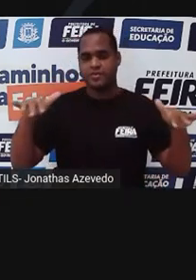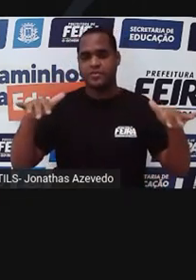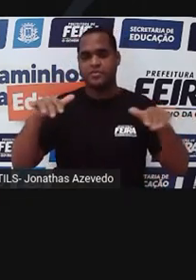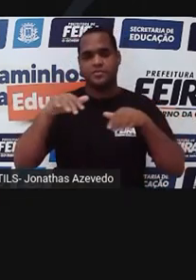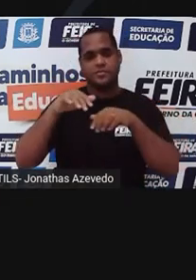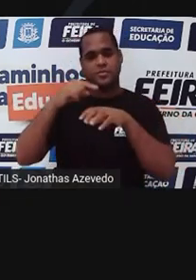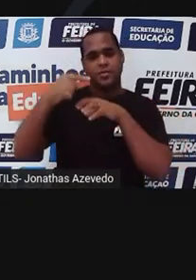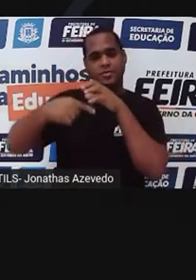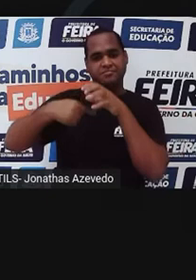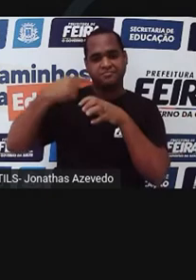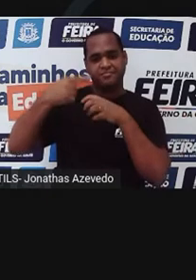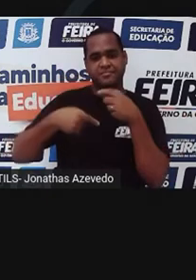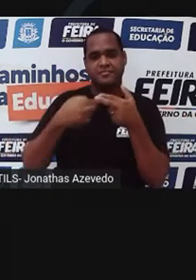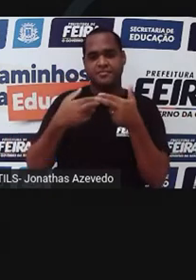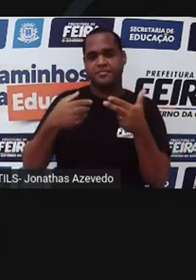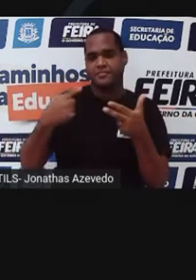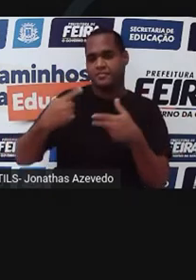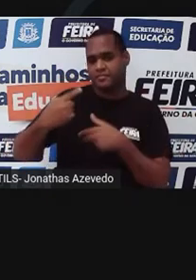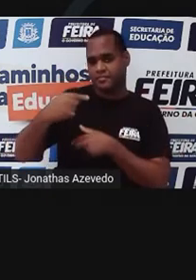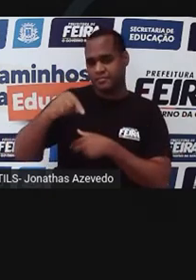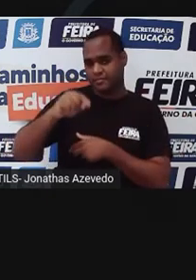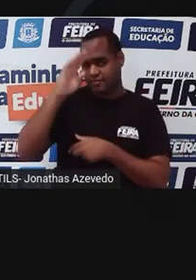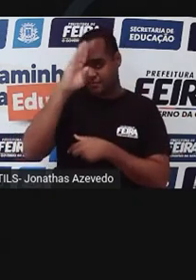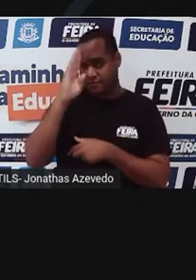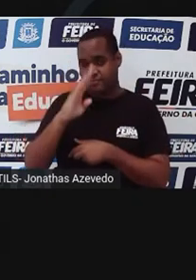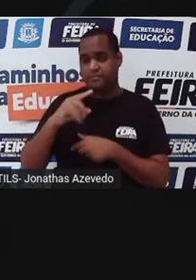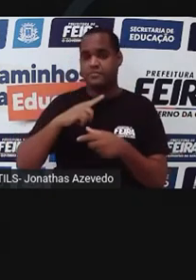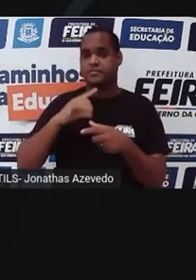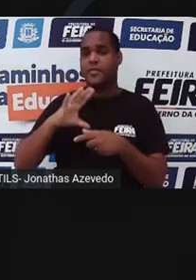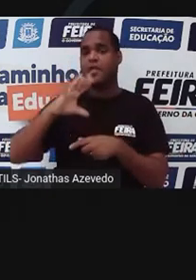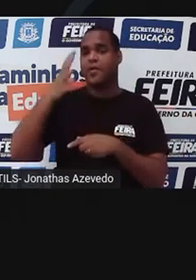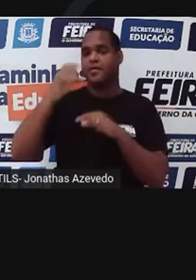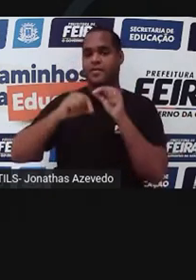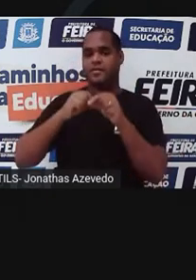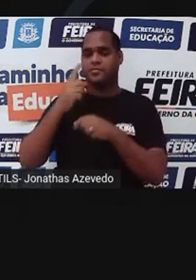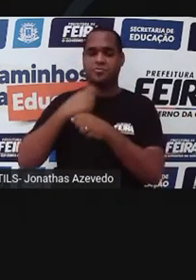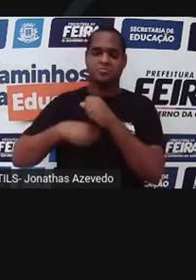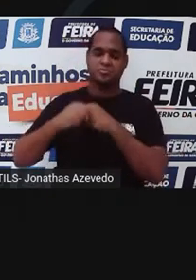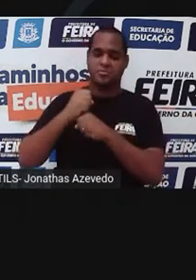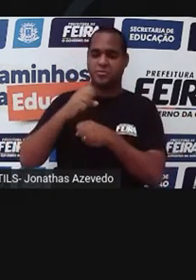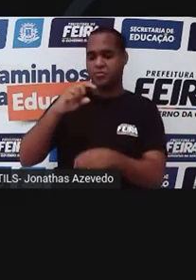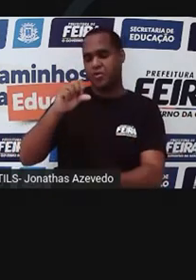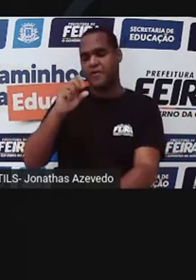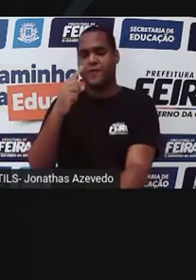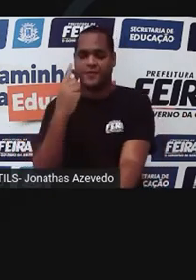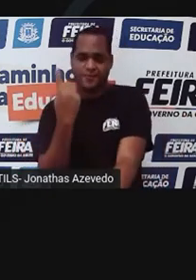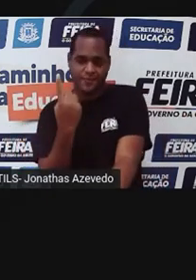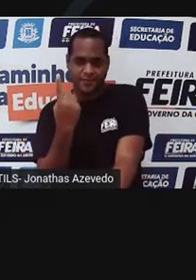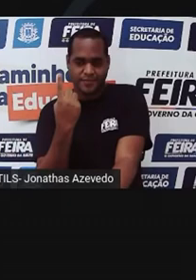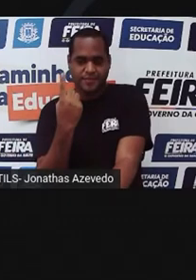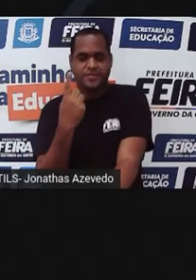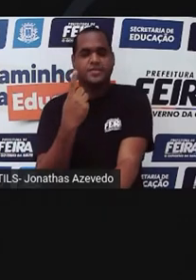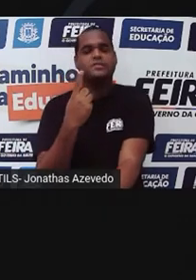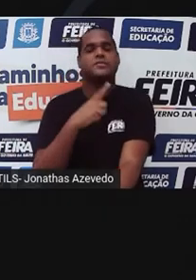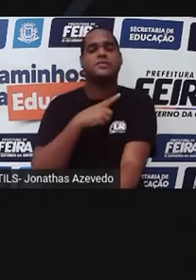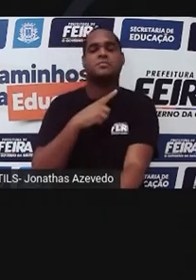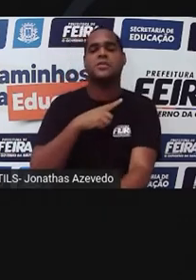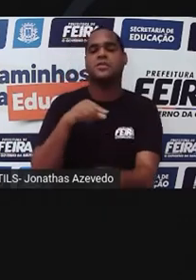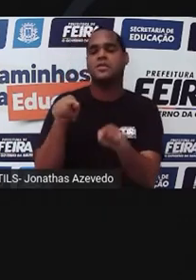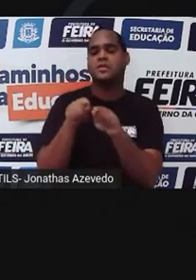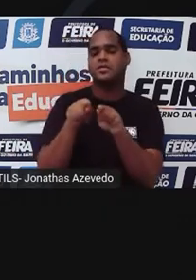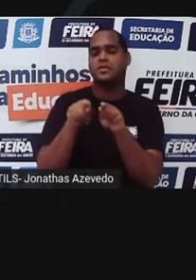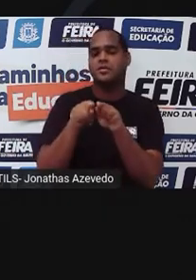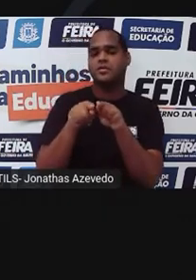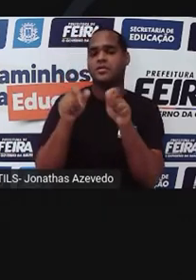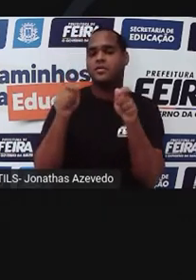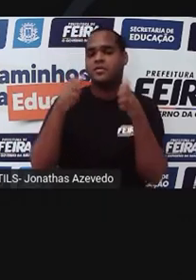mundial. Os primeiros casos no Brasil aconteceram também, em 1981, 1982. Eu fui um dos que tratou